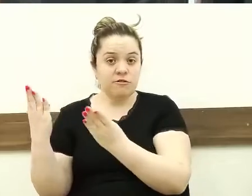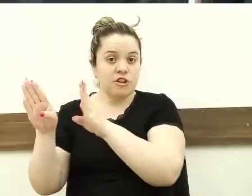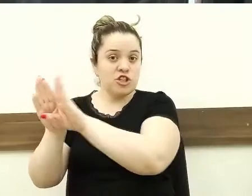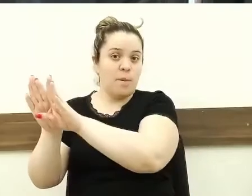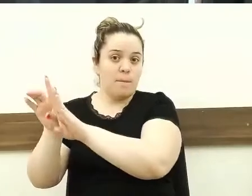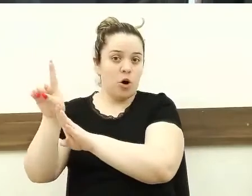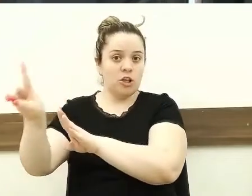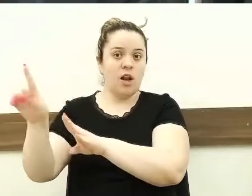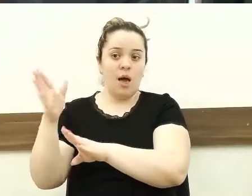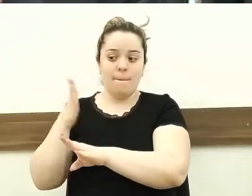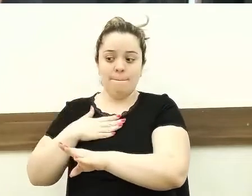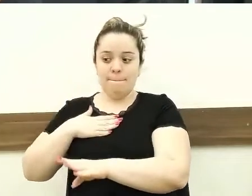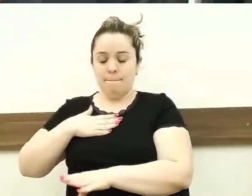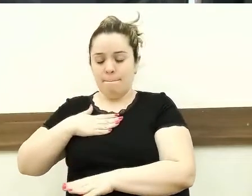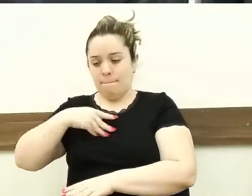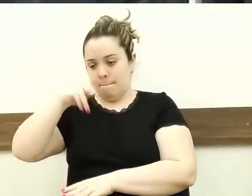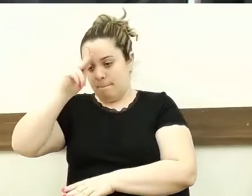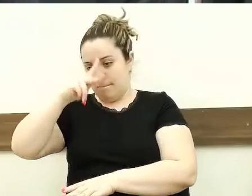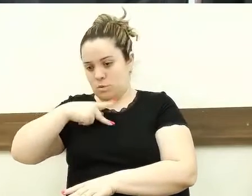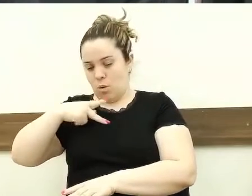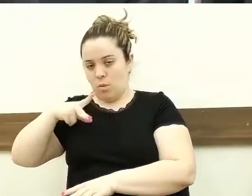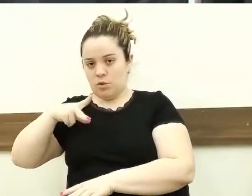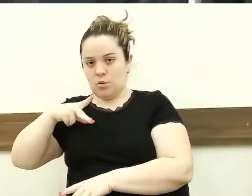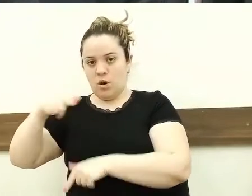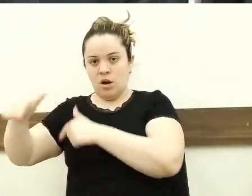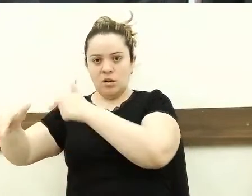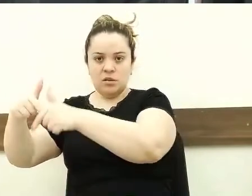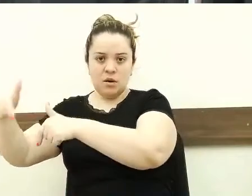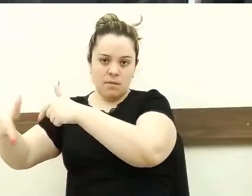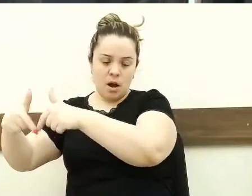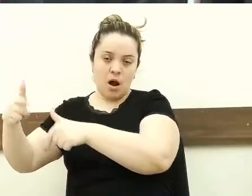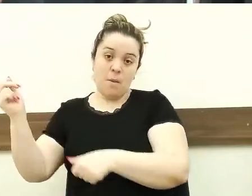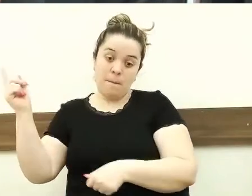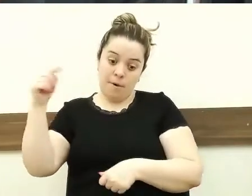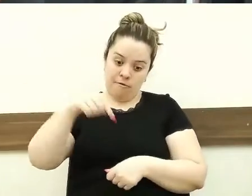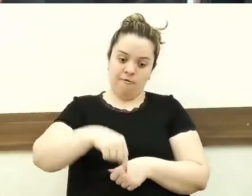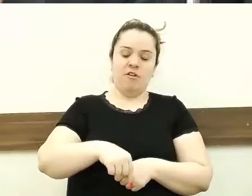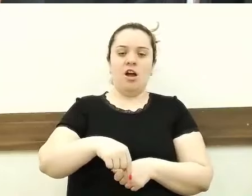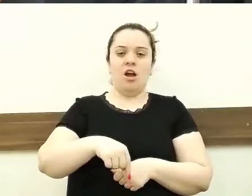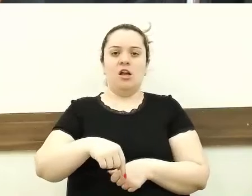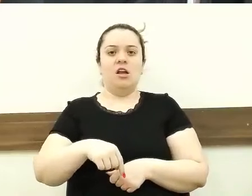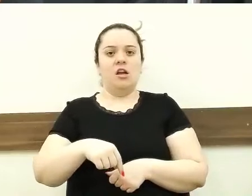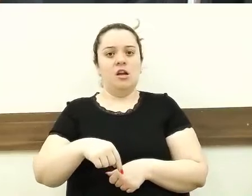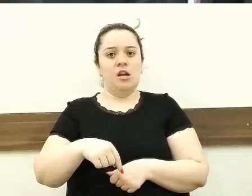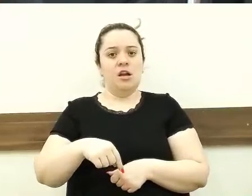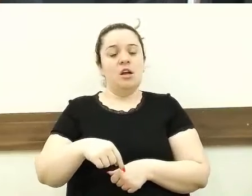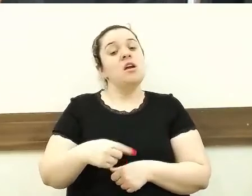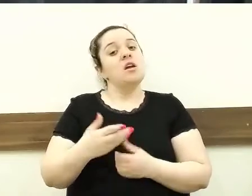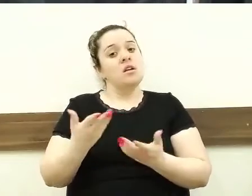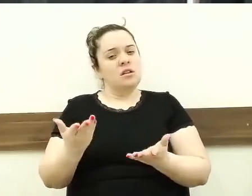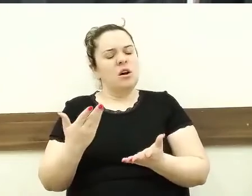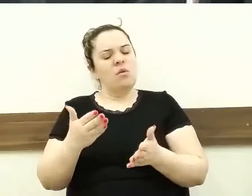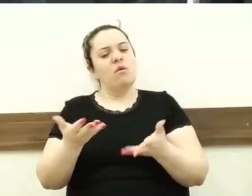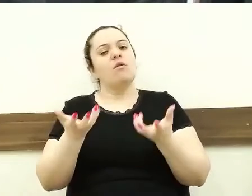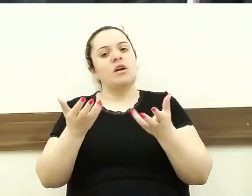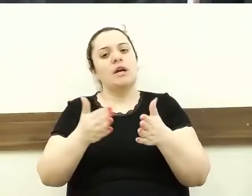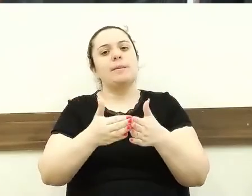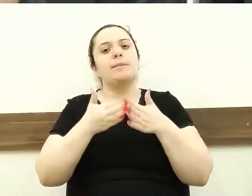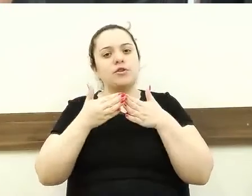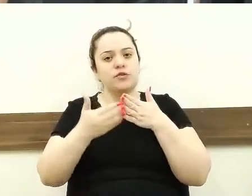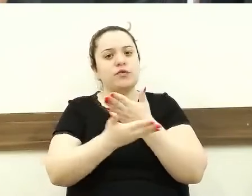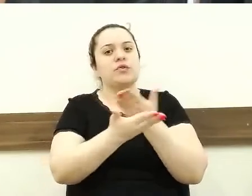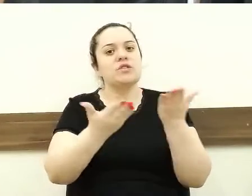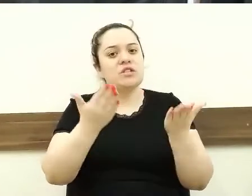mas eu gostaria que os nobres compreendessem para que eu pudesse melhorar a questão do trabalho aqui